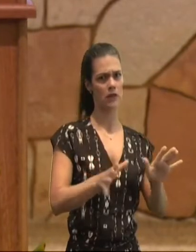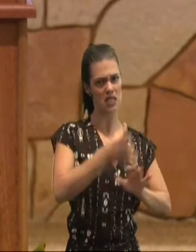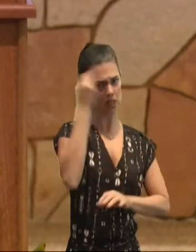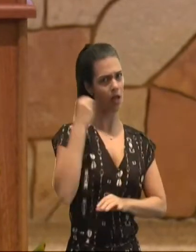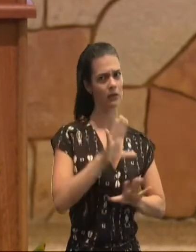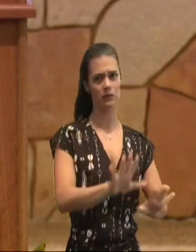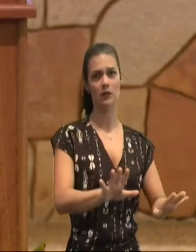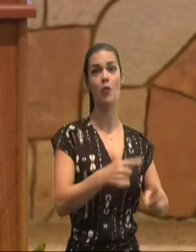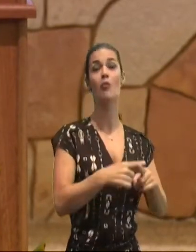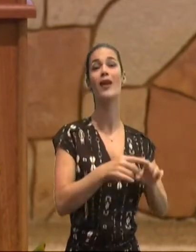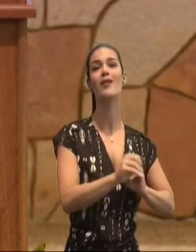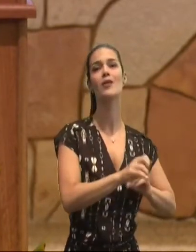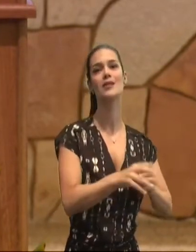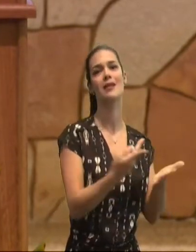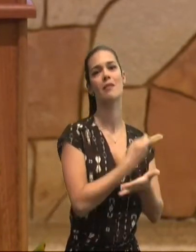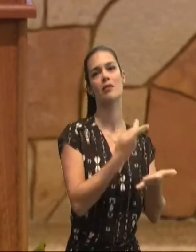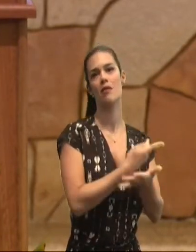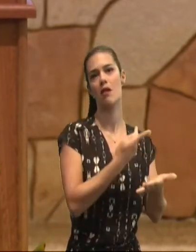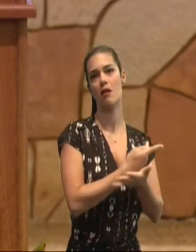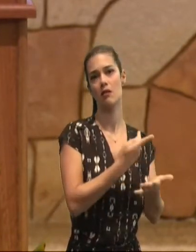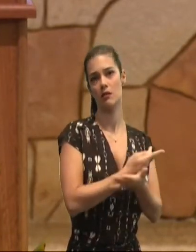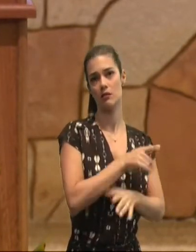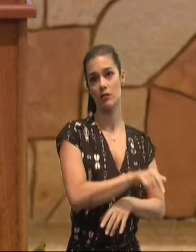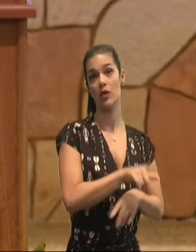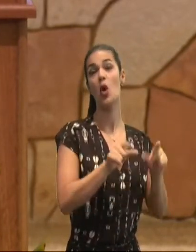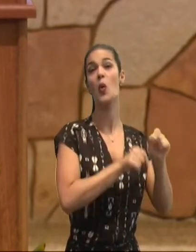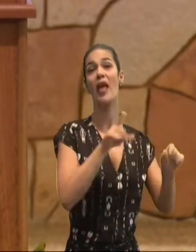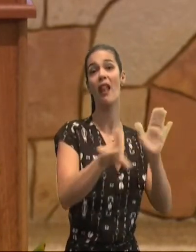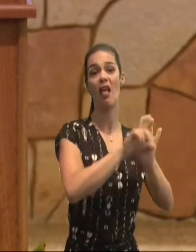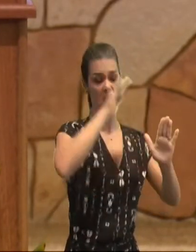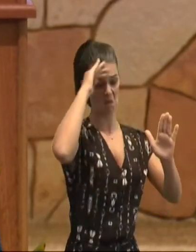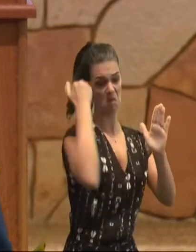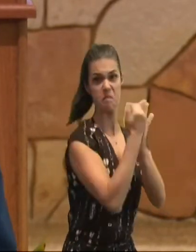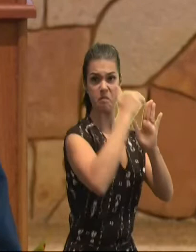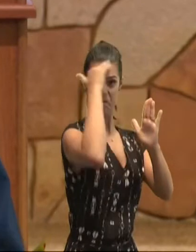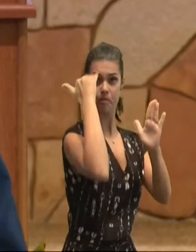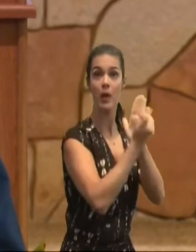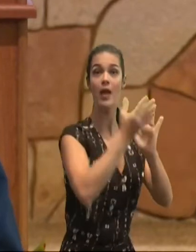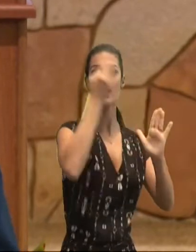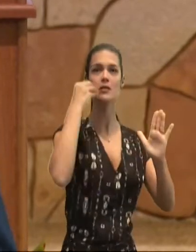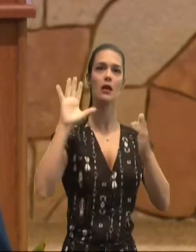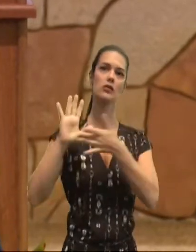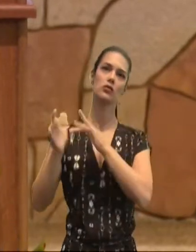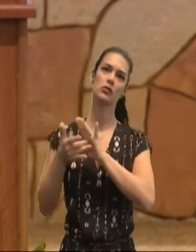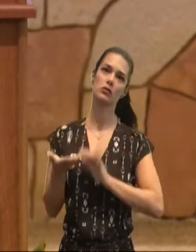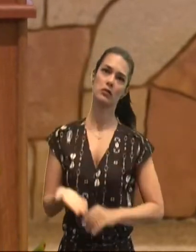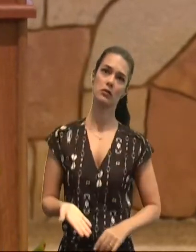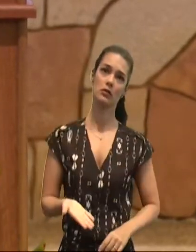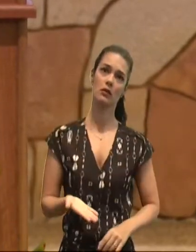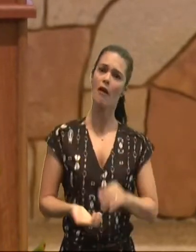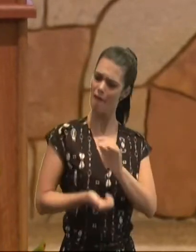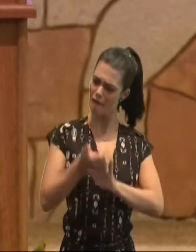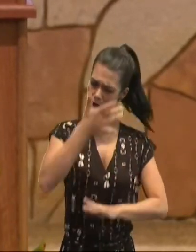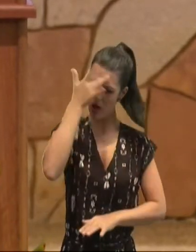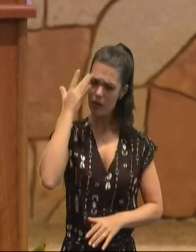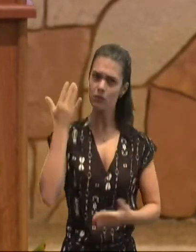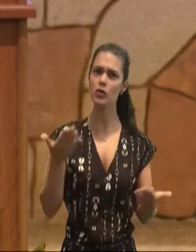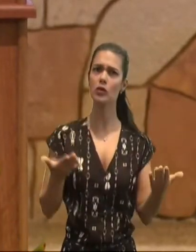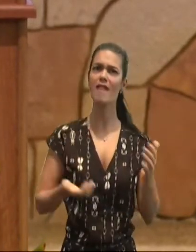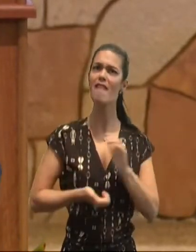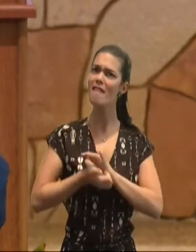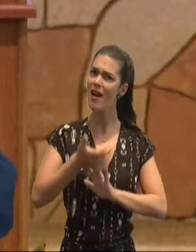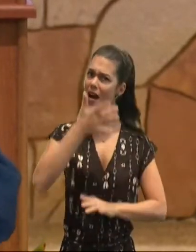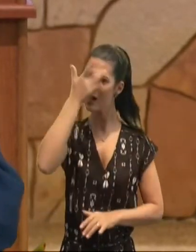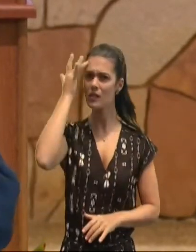meus irmãos, isso não é novo, mesmo, no nosso tempo, muitas pessoas, vivem, sob o